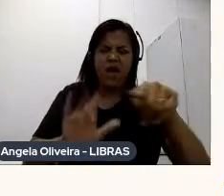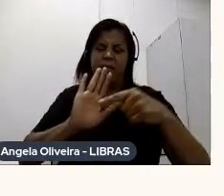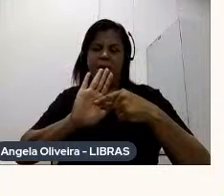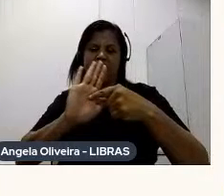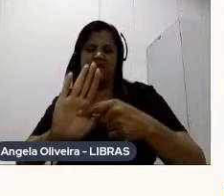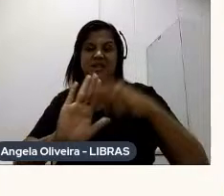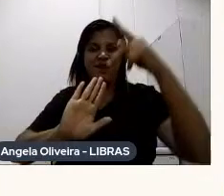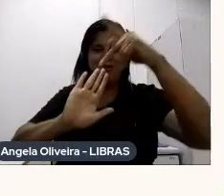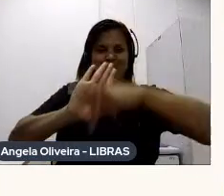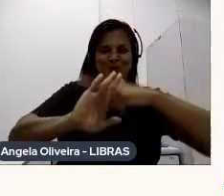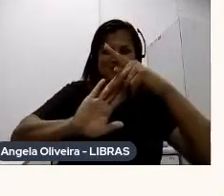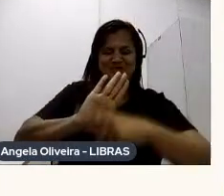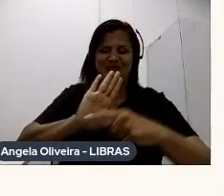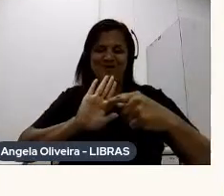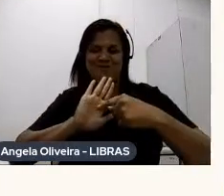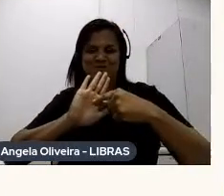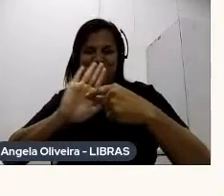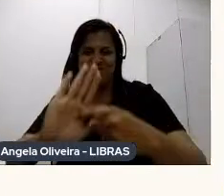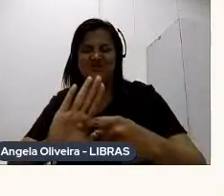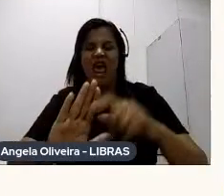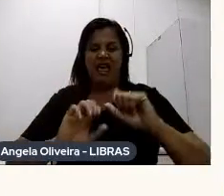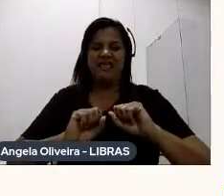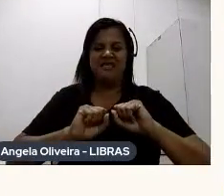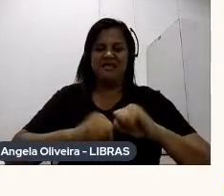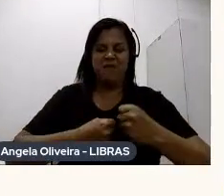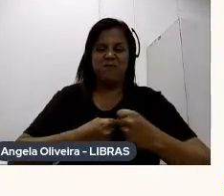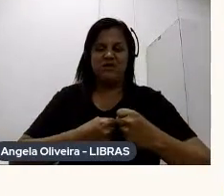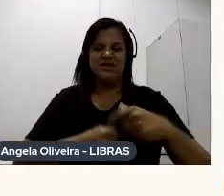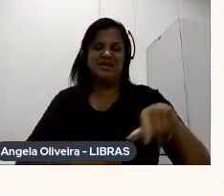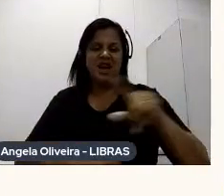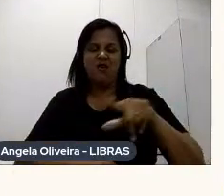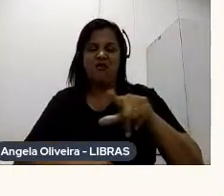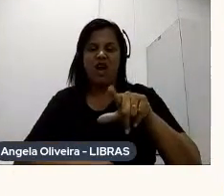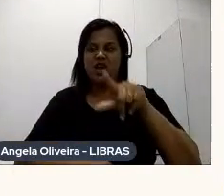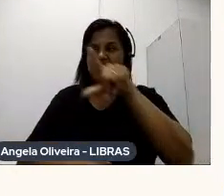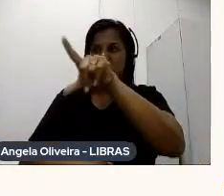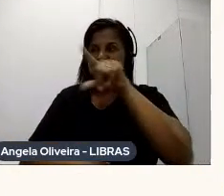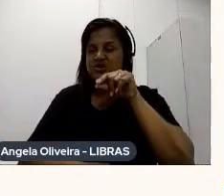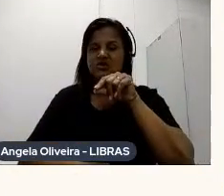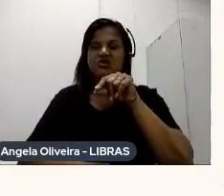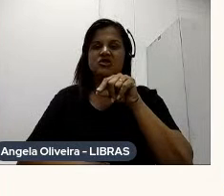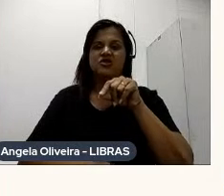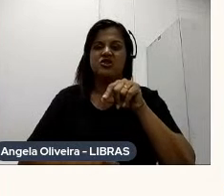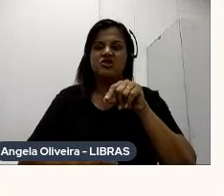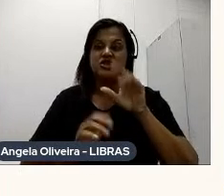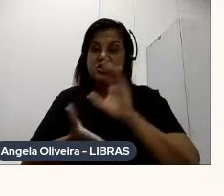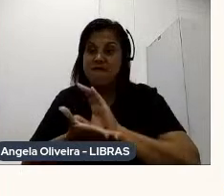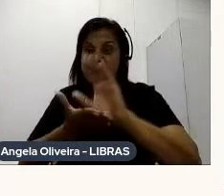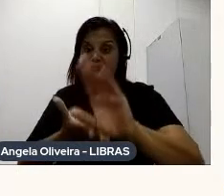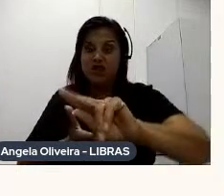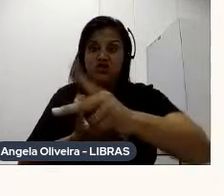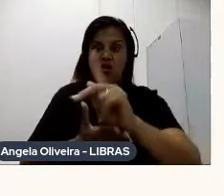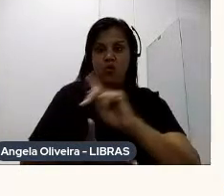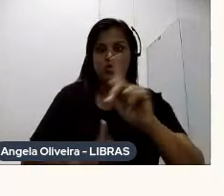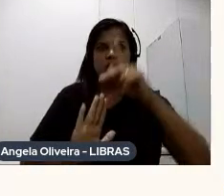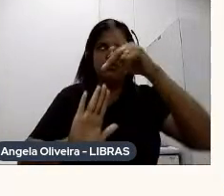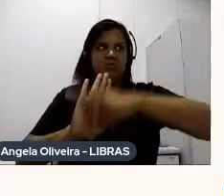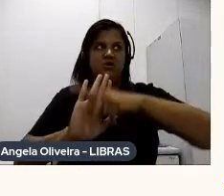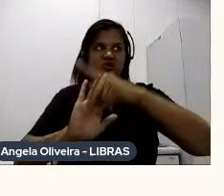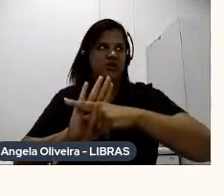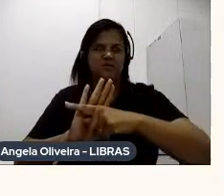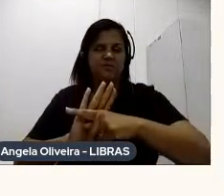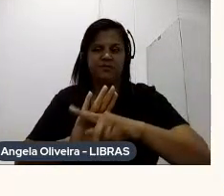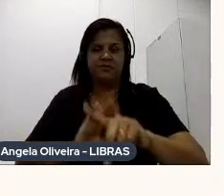projeto Mostrar que ele tem Potencial E aí o júri decide Se investe ou não No projeto E eu